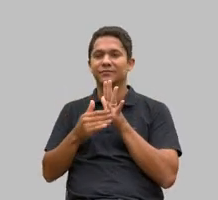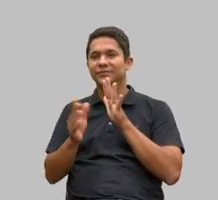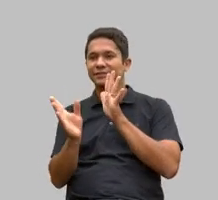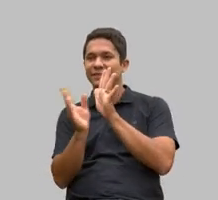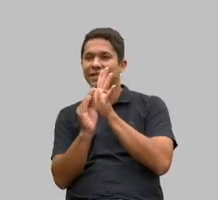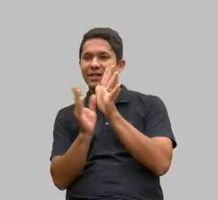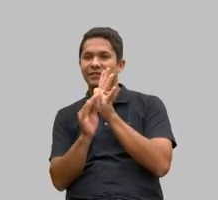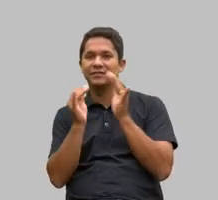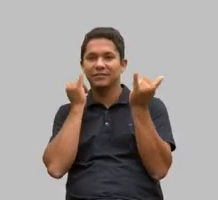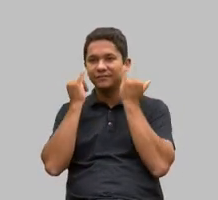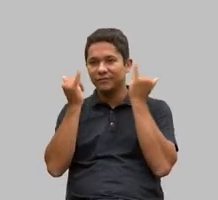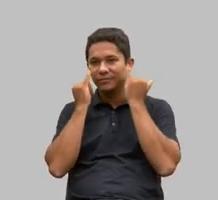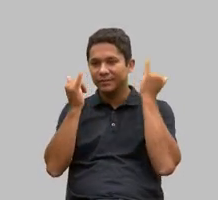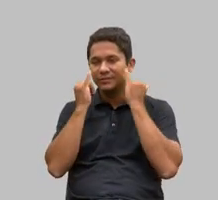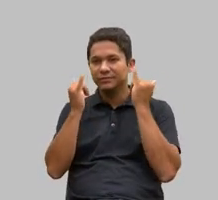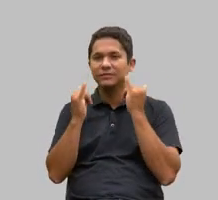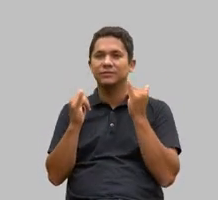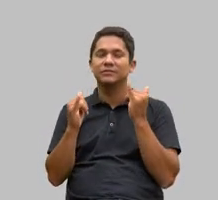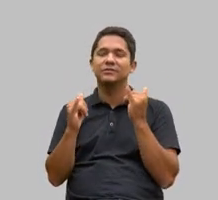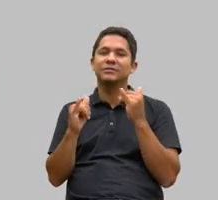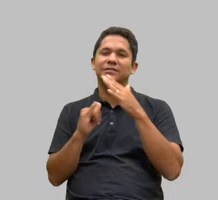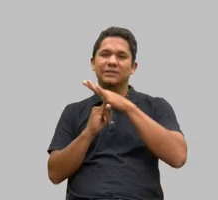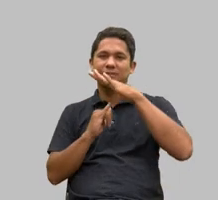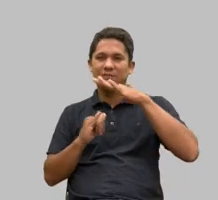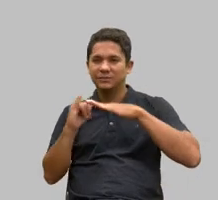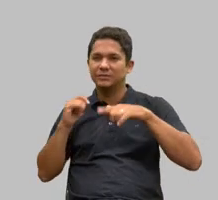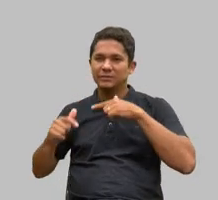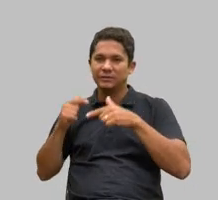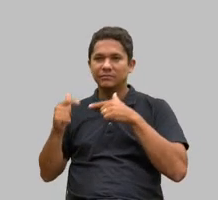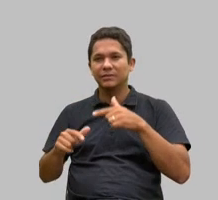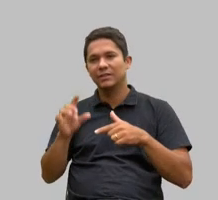das organizações atuantes em cada uma das regiões.